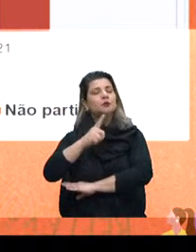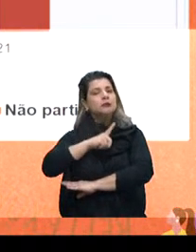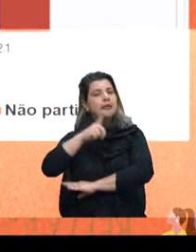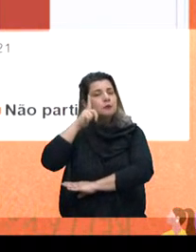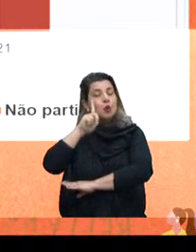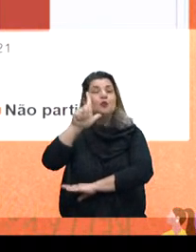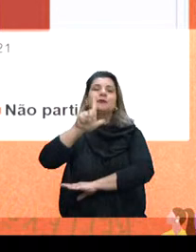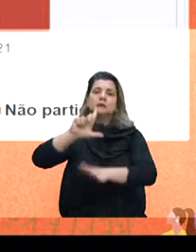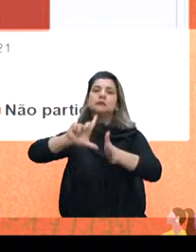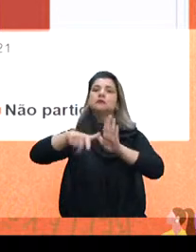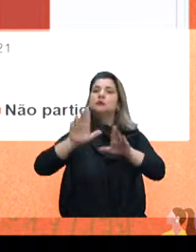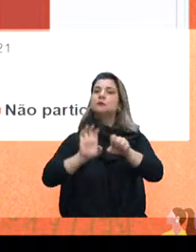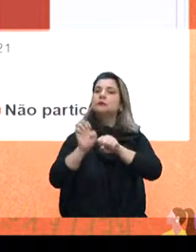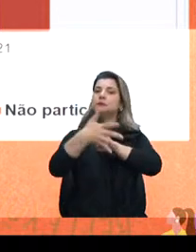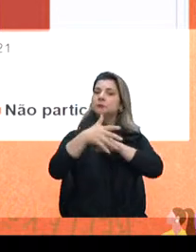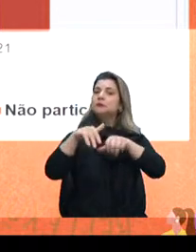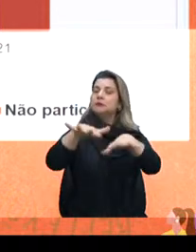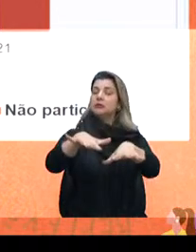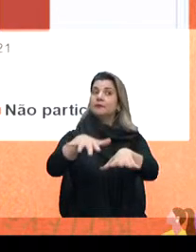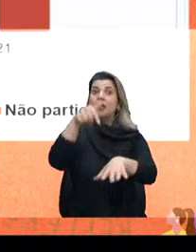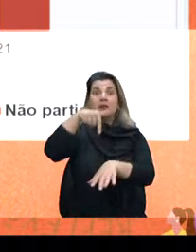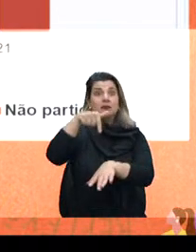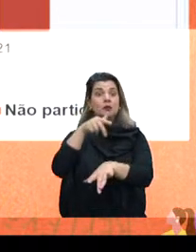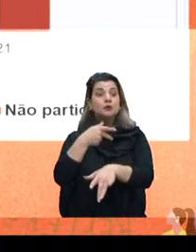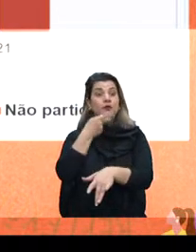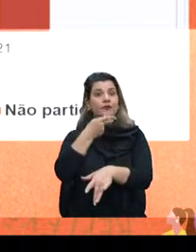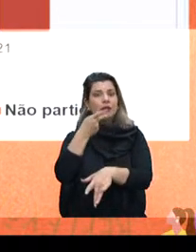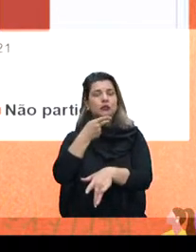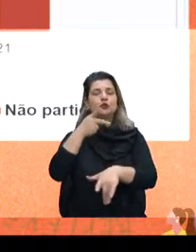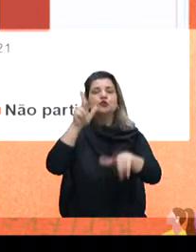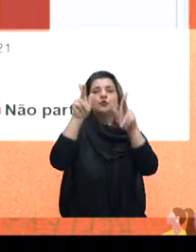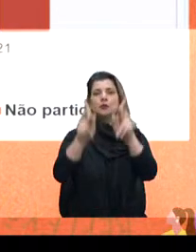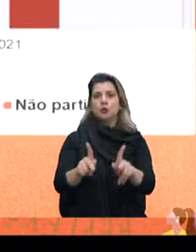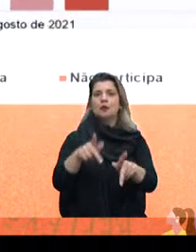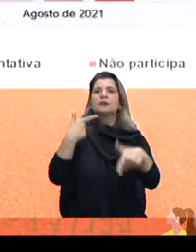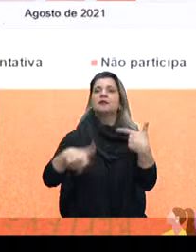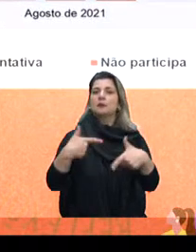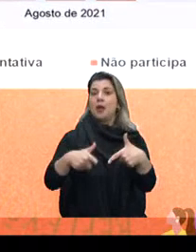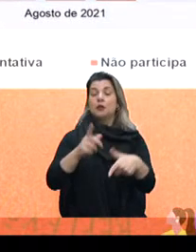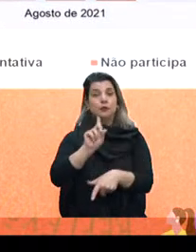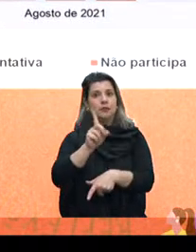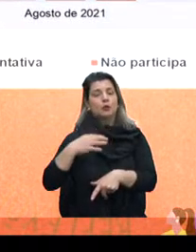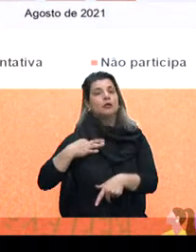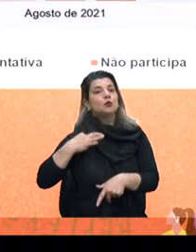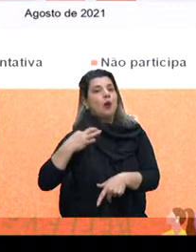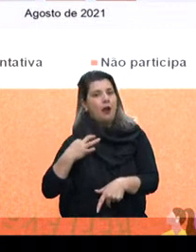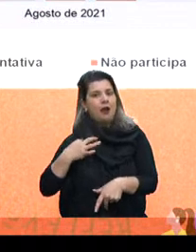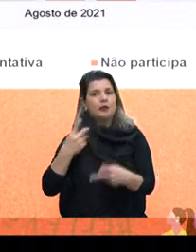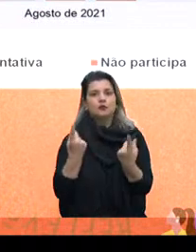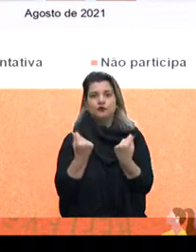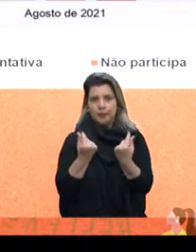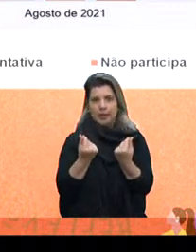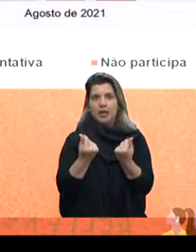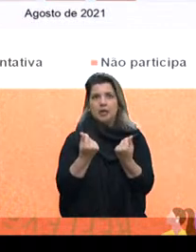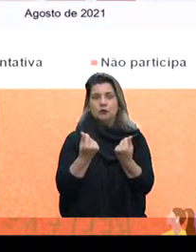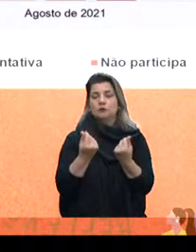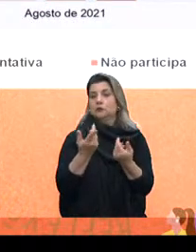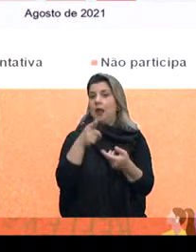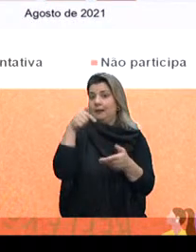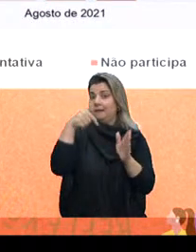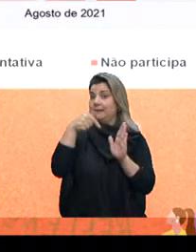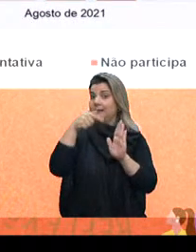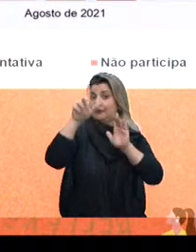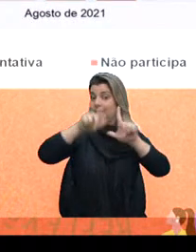da pandemia. Claro que aqui eu estou falando de pessoas que trabalharam, não necessariamente que doaram dinheiro. Aqui não incluiu aquela pessoa que fez